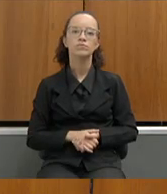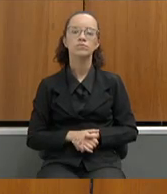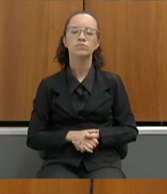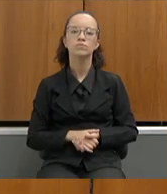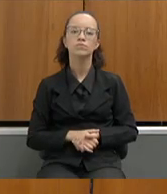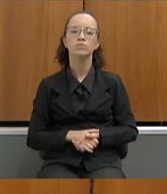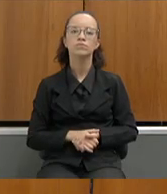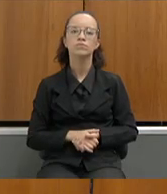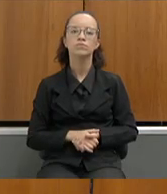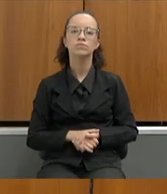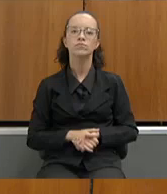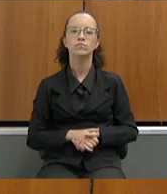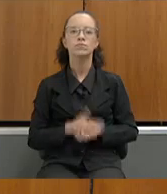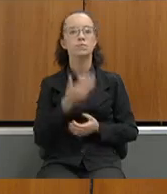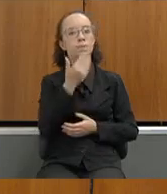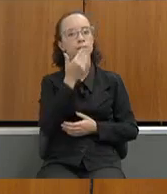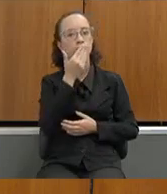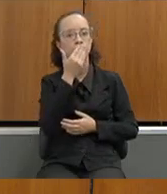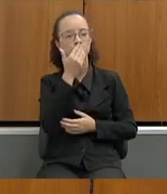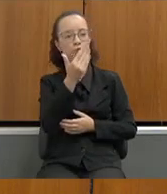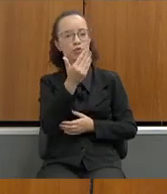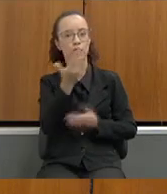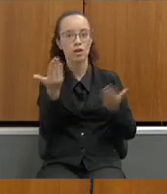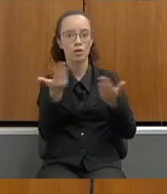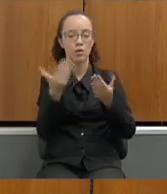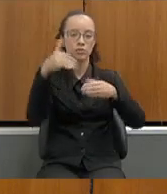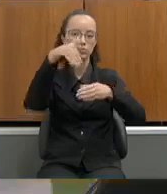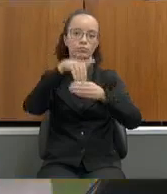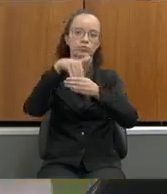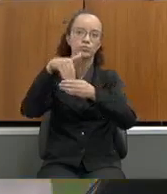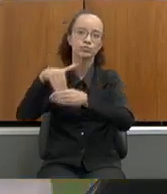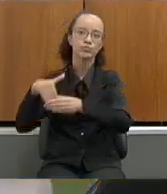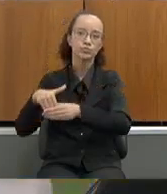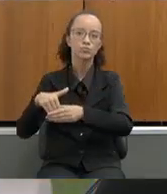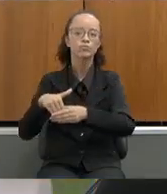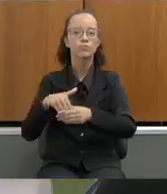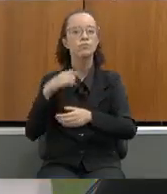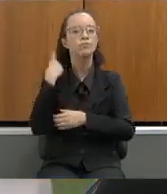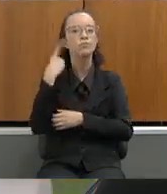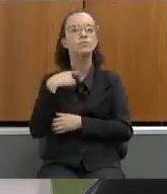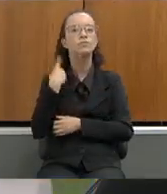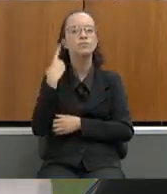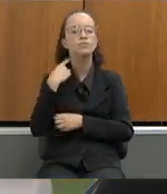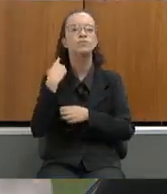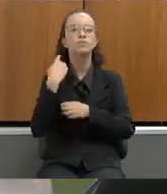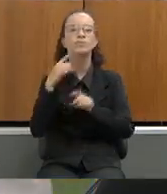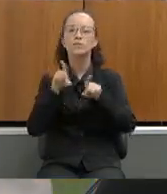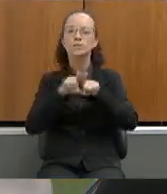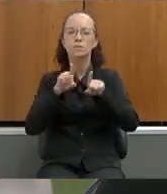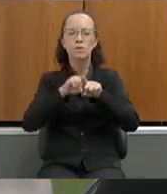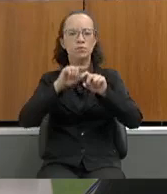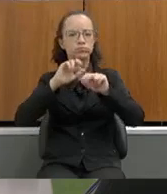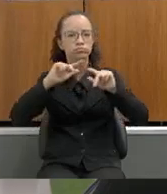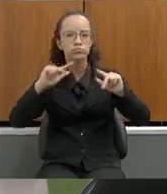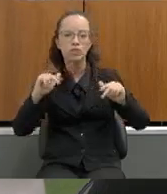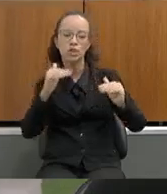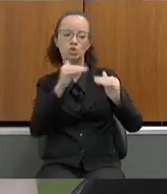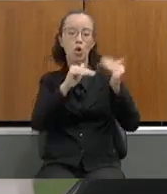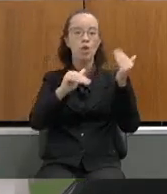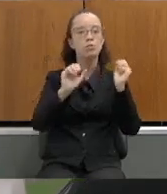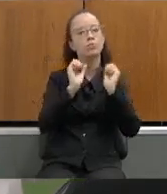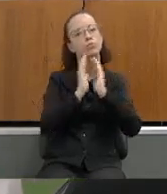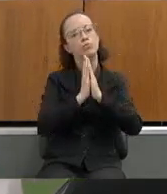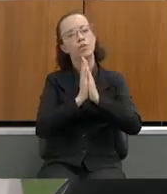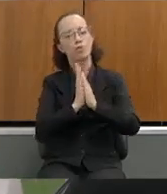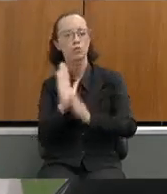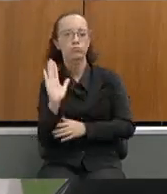os requerimentos estão em votação a deputada e os deputados que discordam dos requerimentos por